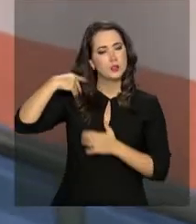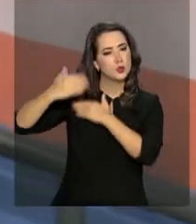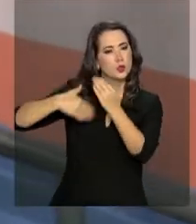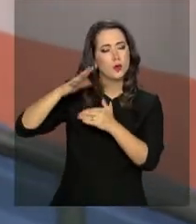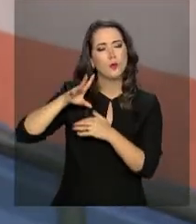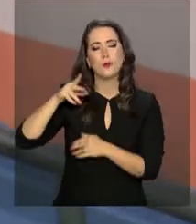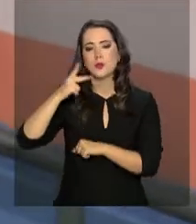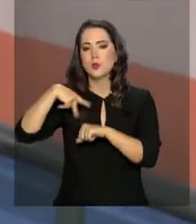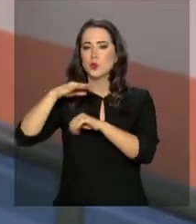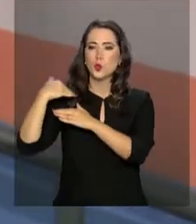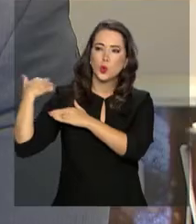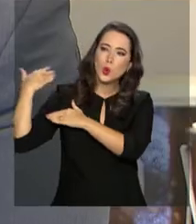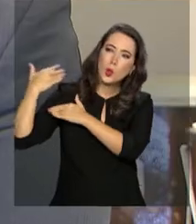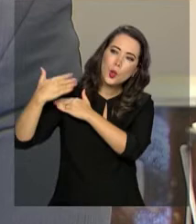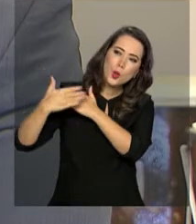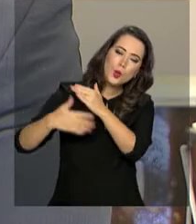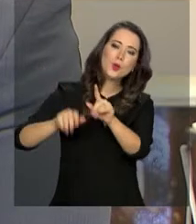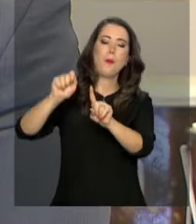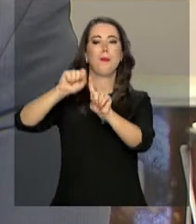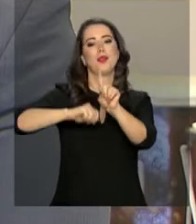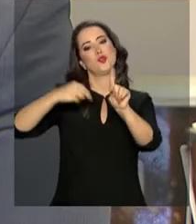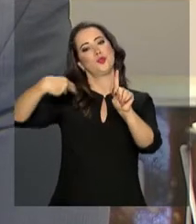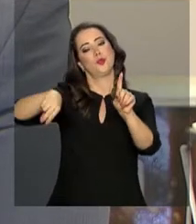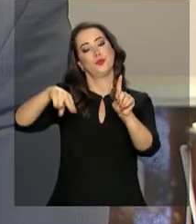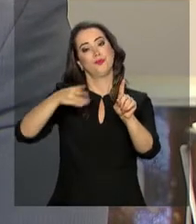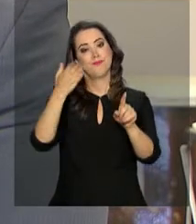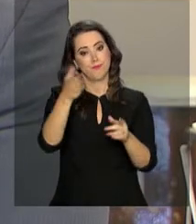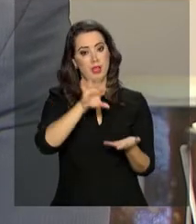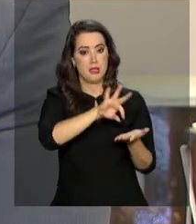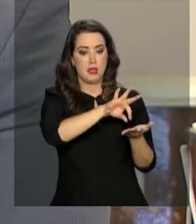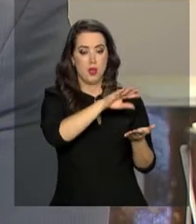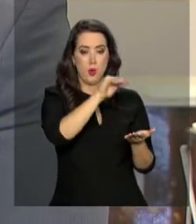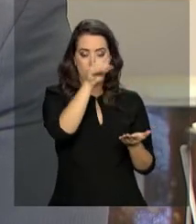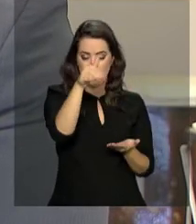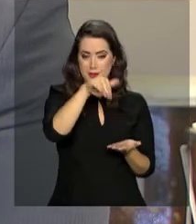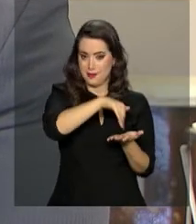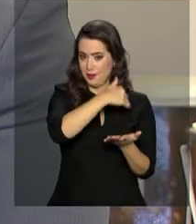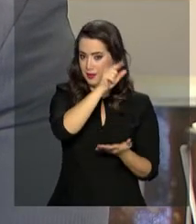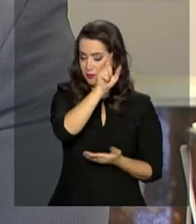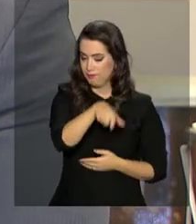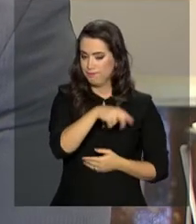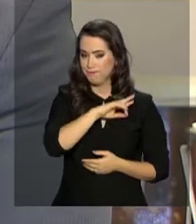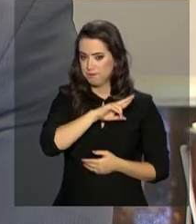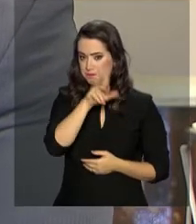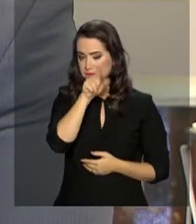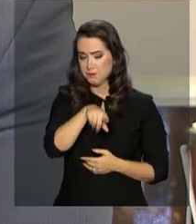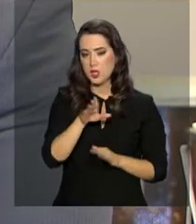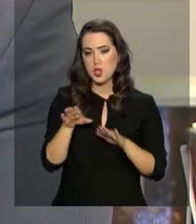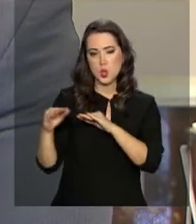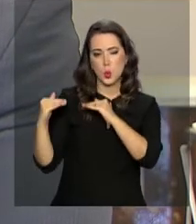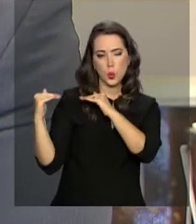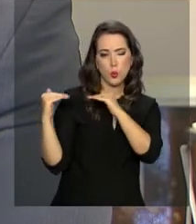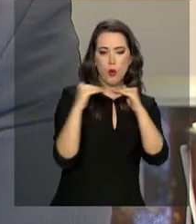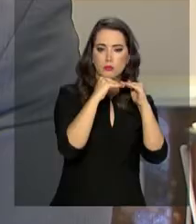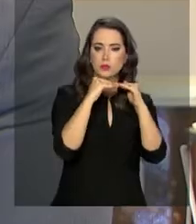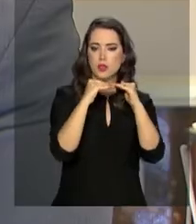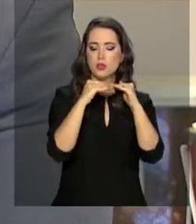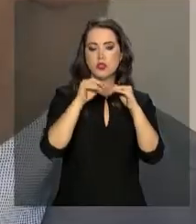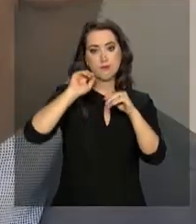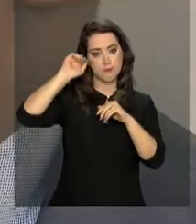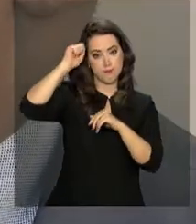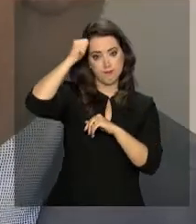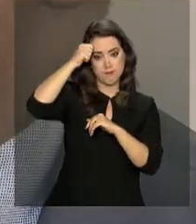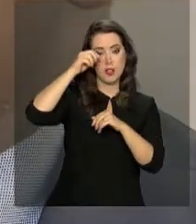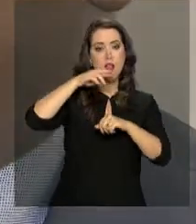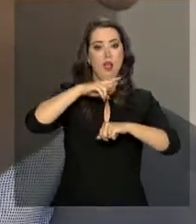longo de todo o mês de novembro. Para o Secretário Nacional de Políticas de Promoção da Igualdade Racial, esses eventos têm como objetivo